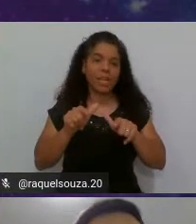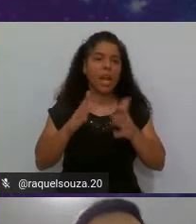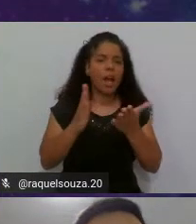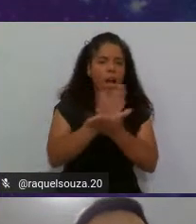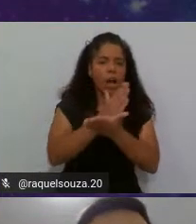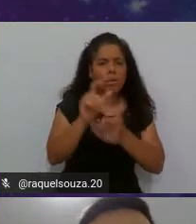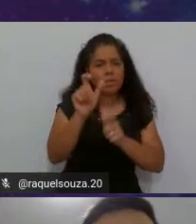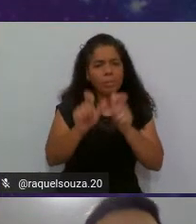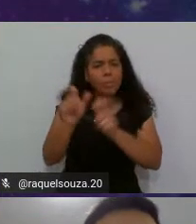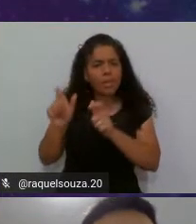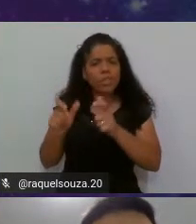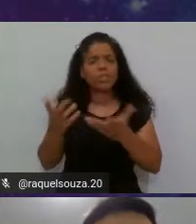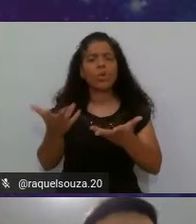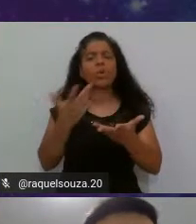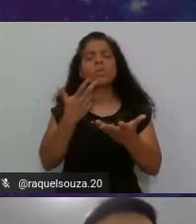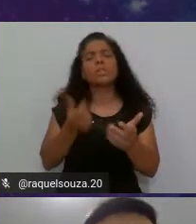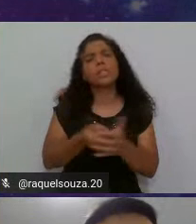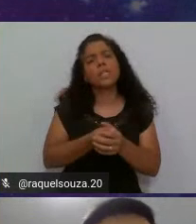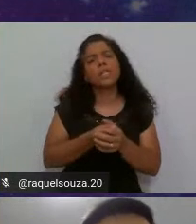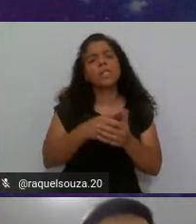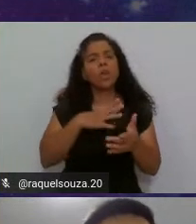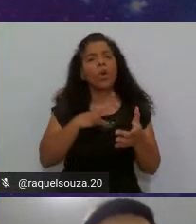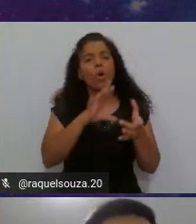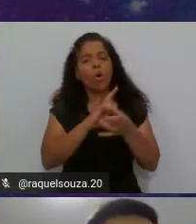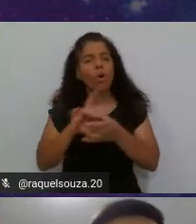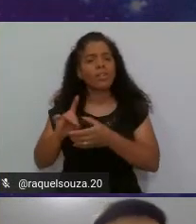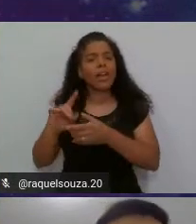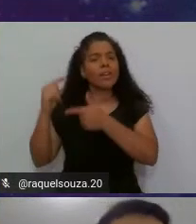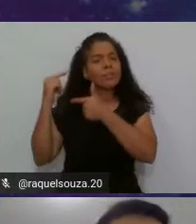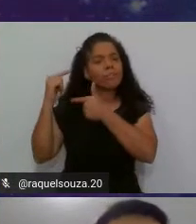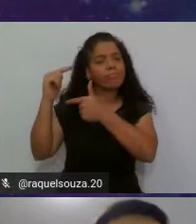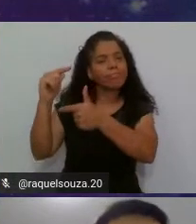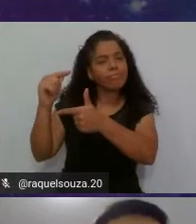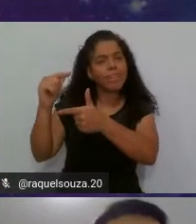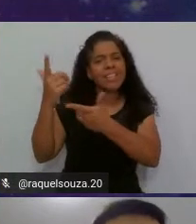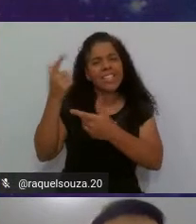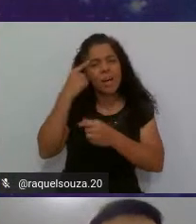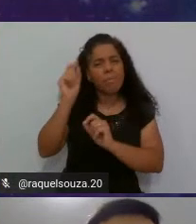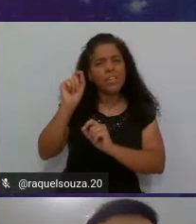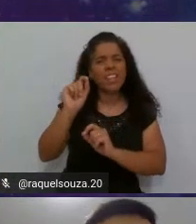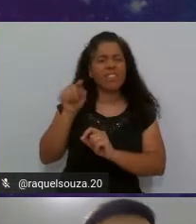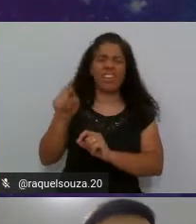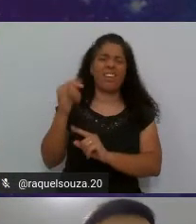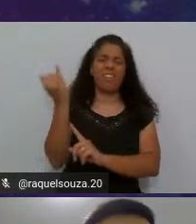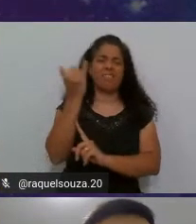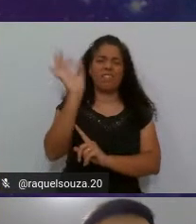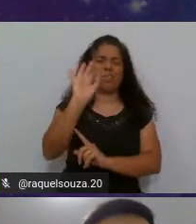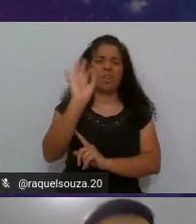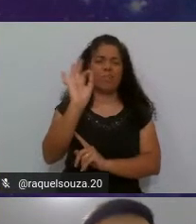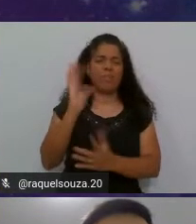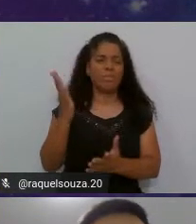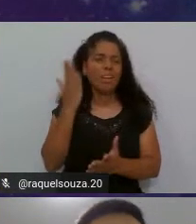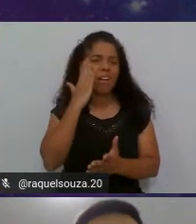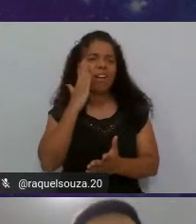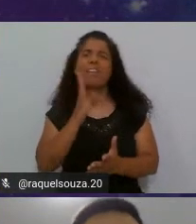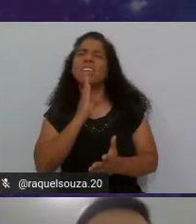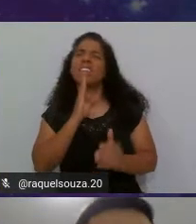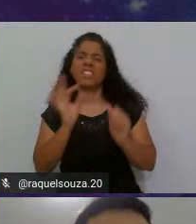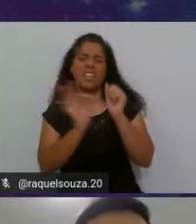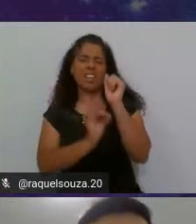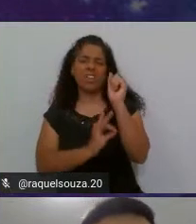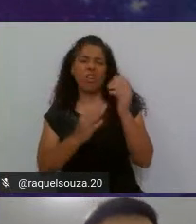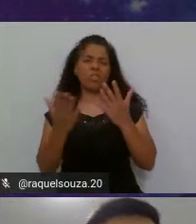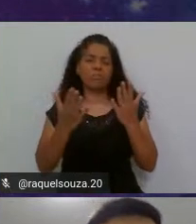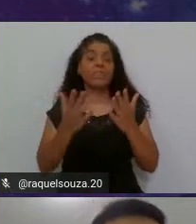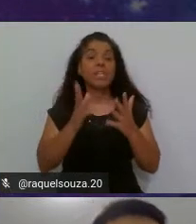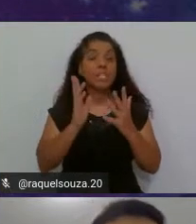pessoas, vivendo um contexto mais tradicional, não achavam isso importante, né? E eu sempre tive